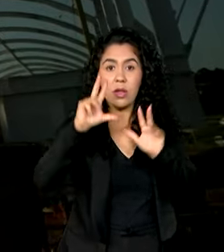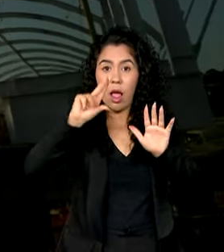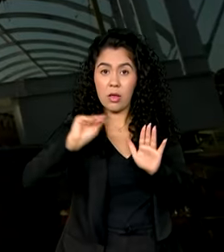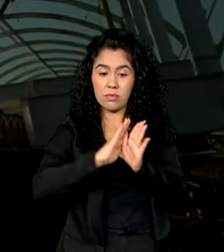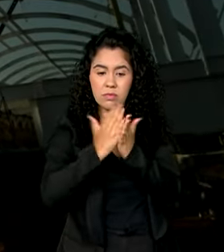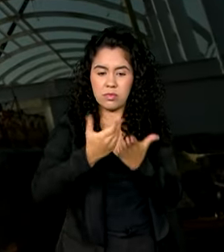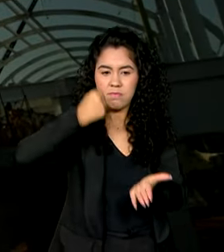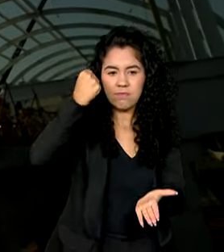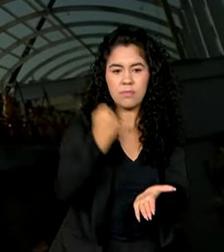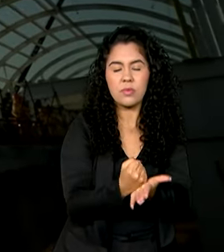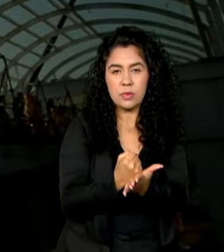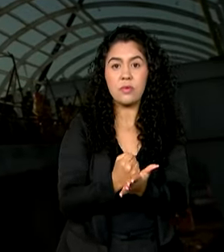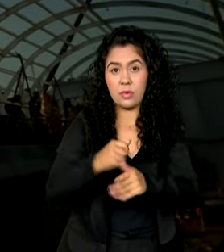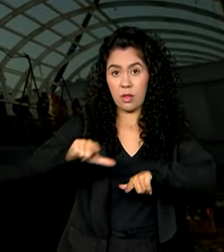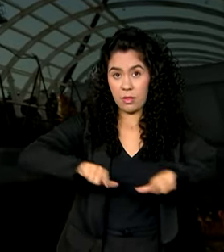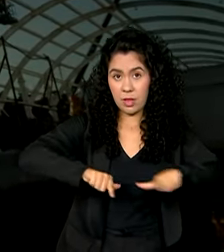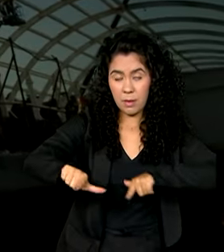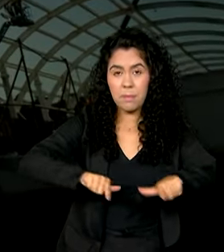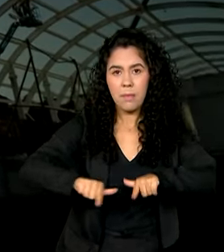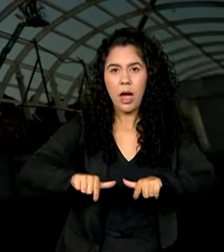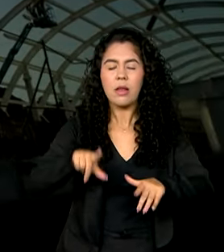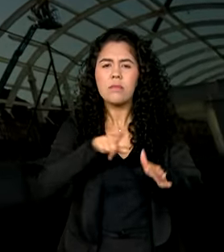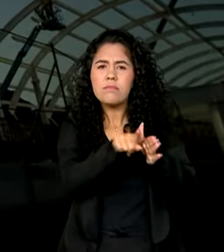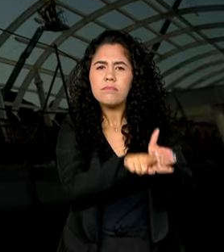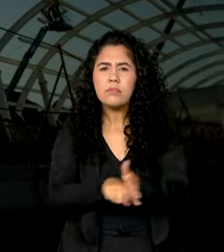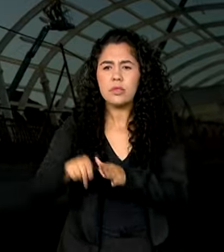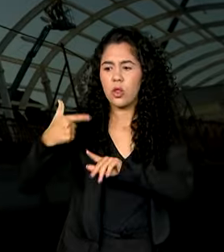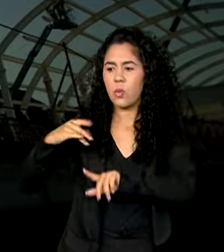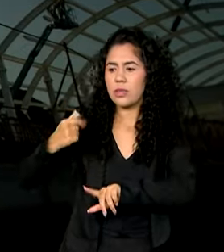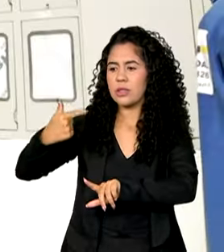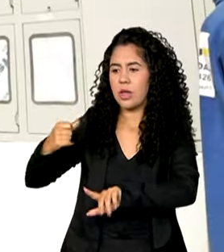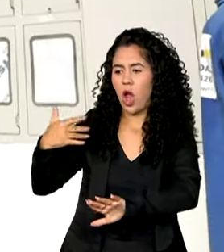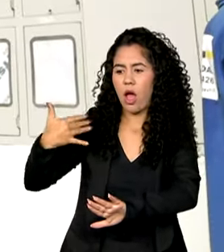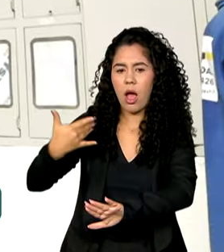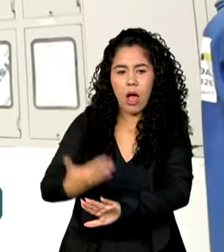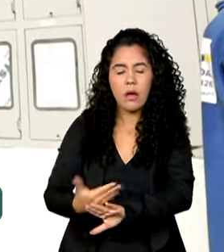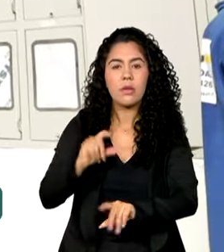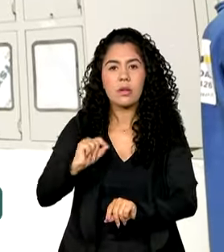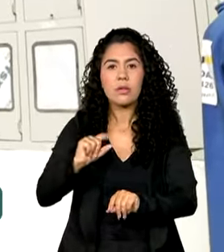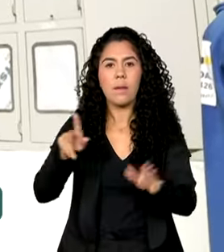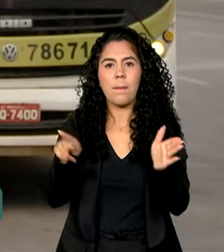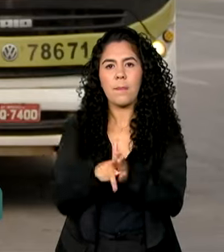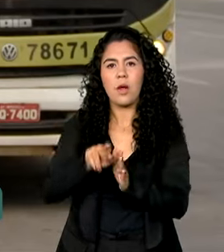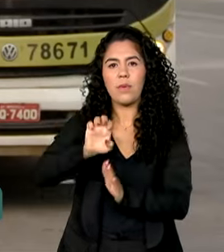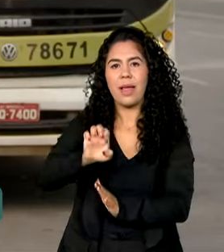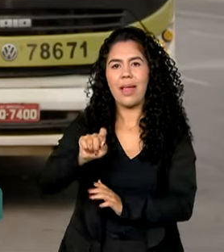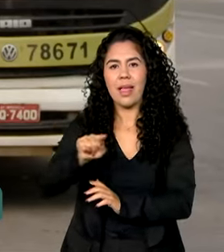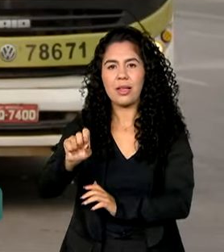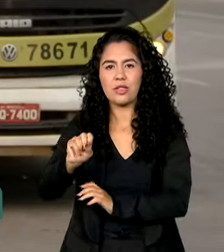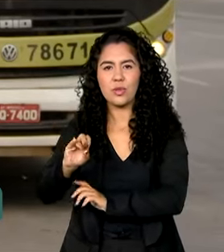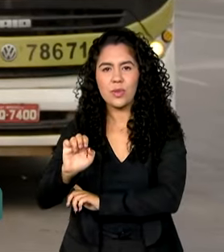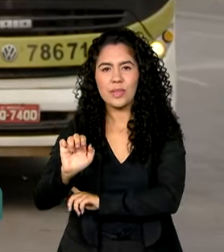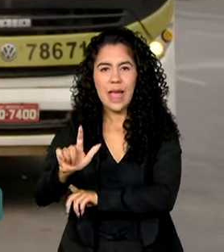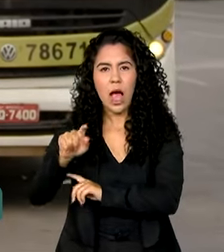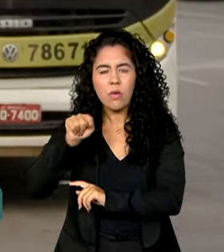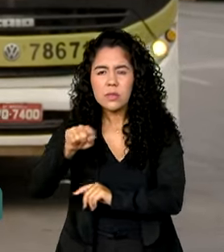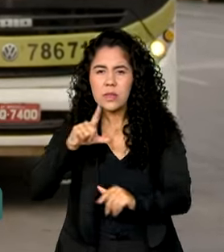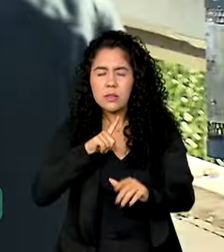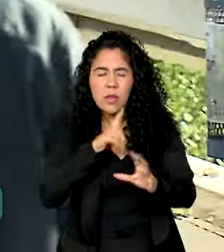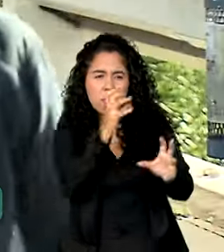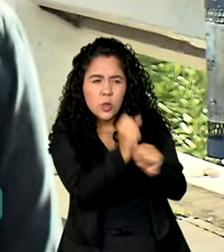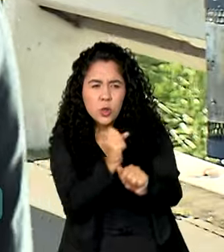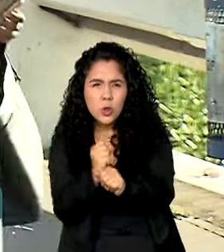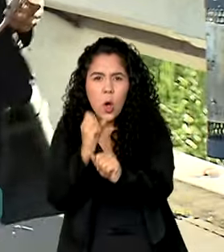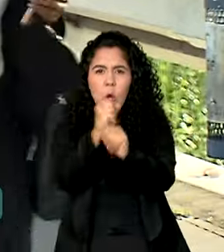a pesquisa do Ministério do Trabalho se baseia nos dados oferecidos pelo E-Social. O estudo calcula o movimento